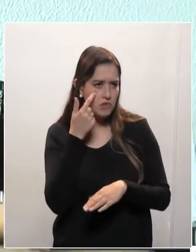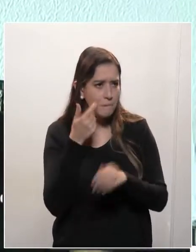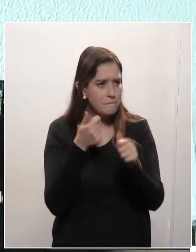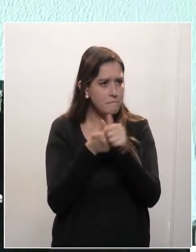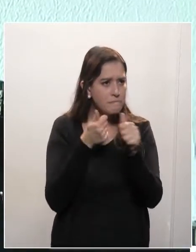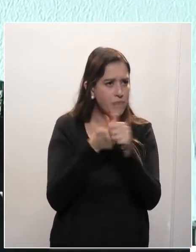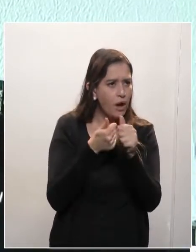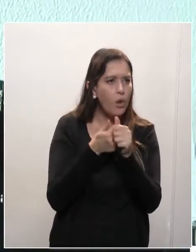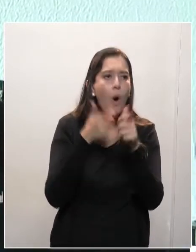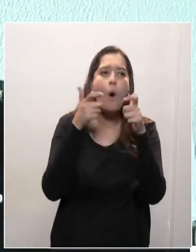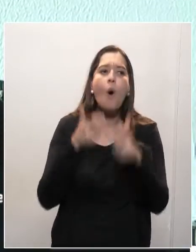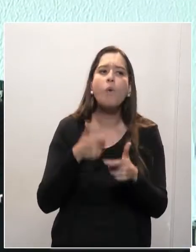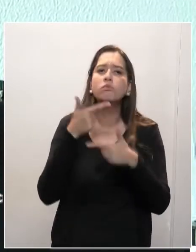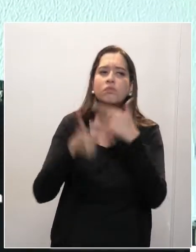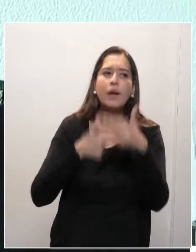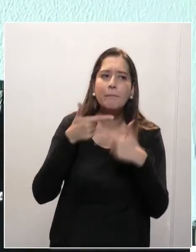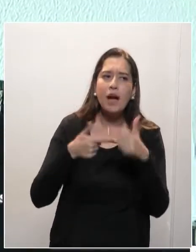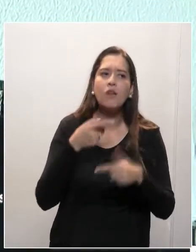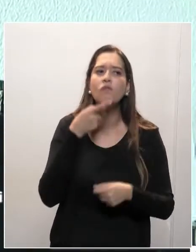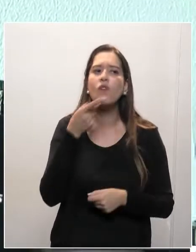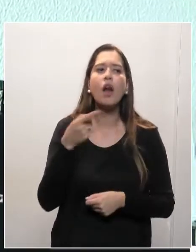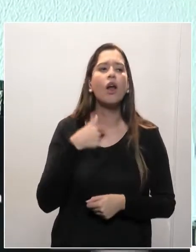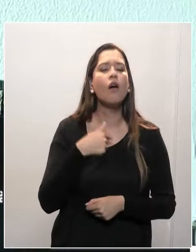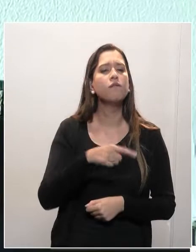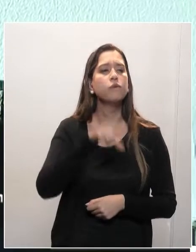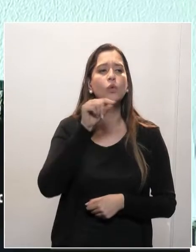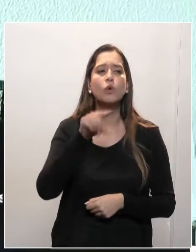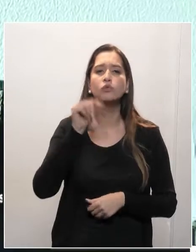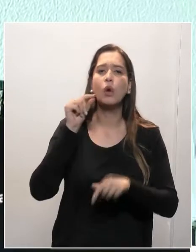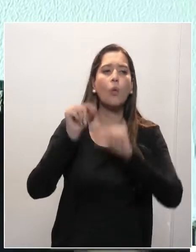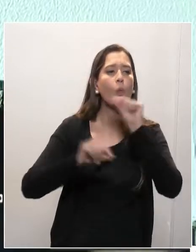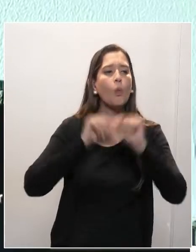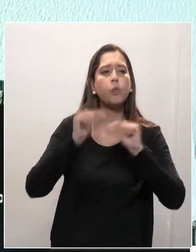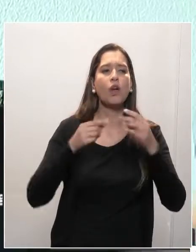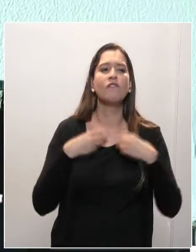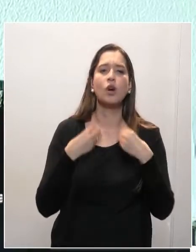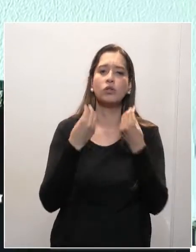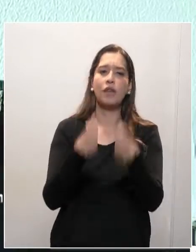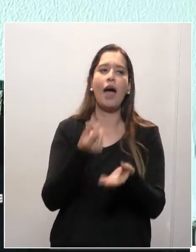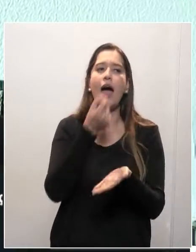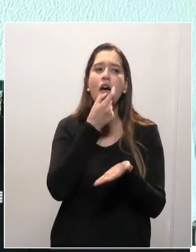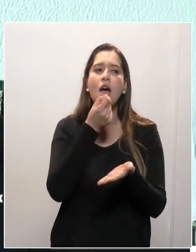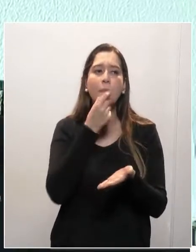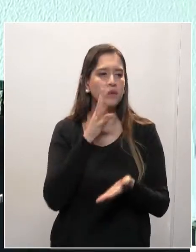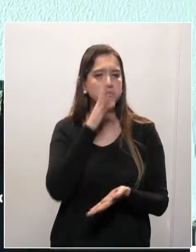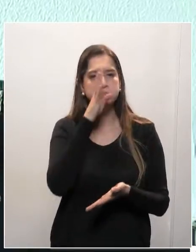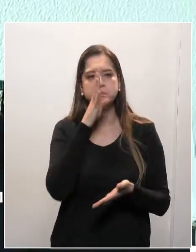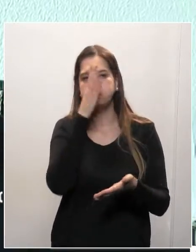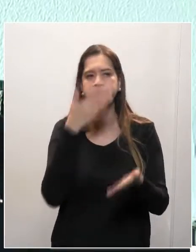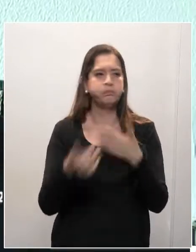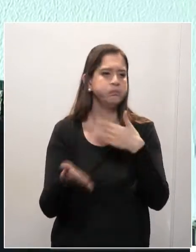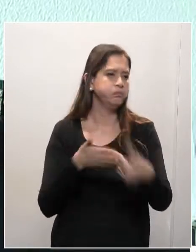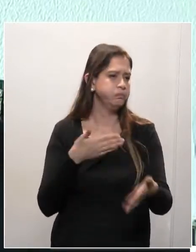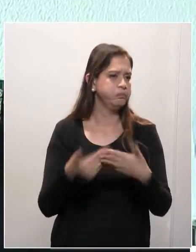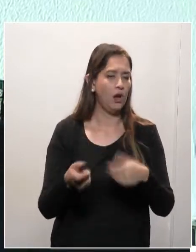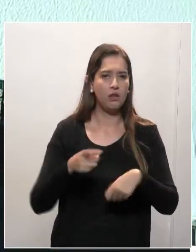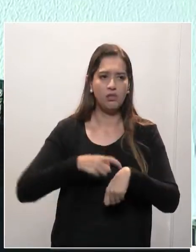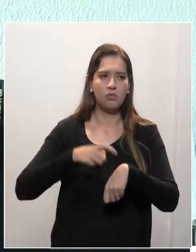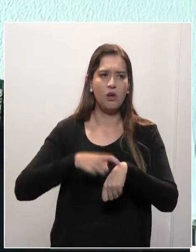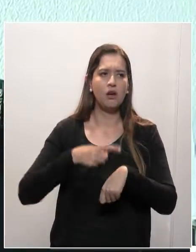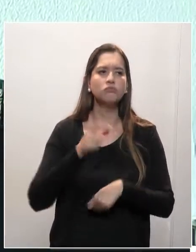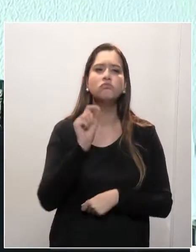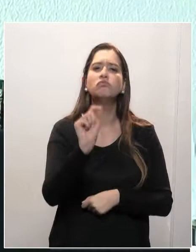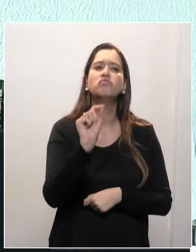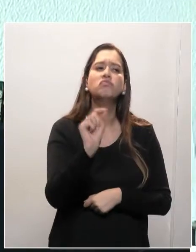receito aos pacientes. E aí ele levanta num posto público e fala, olha, quem quer a favor de tomar